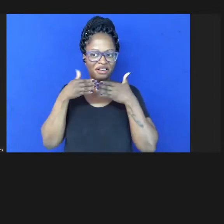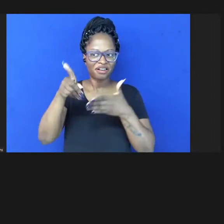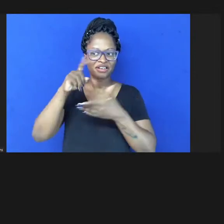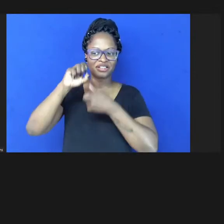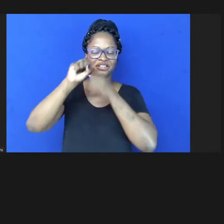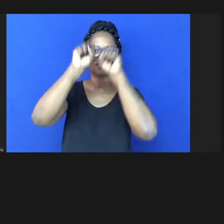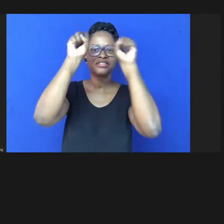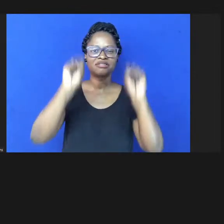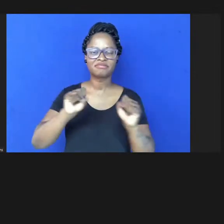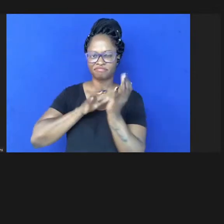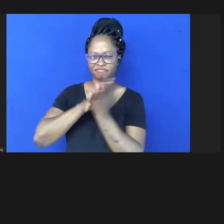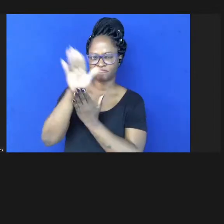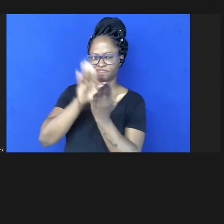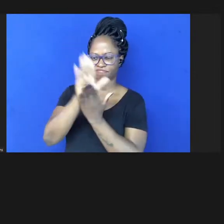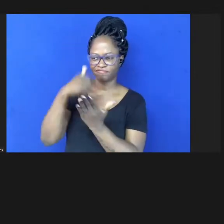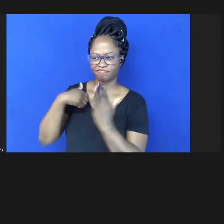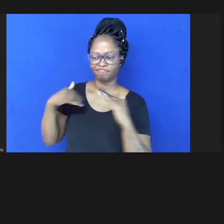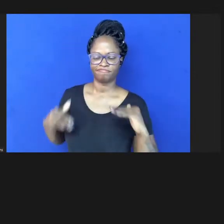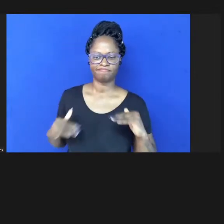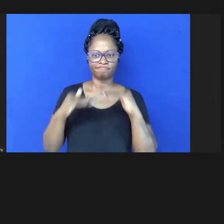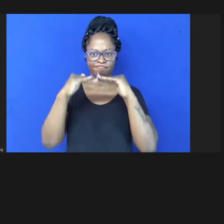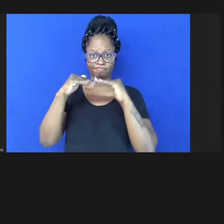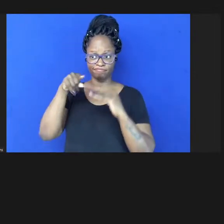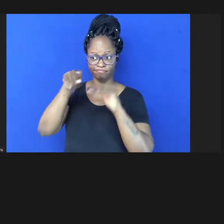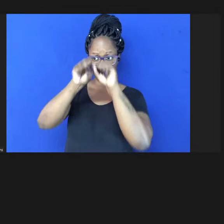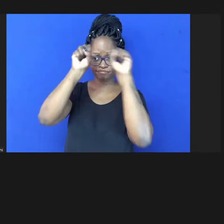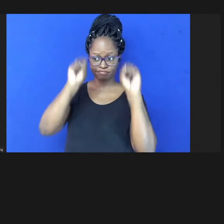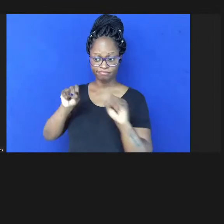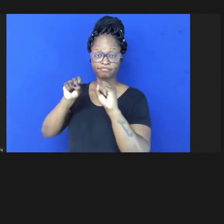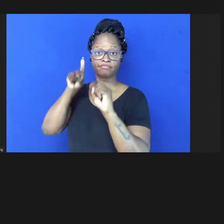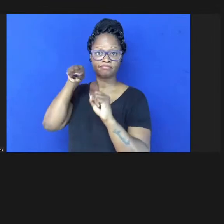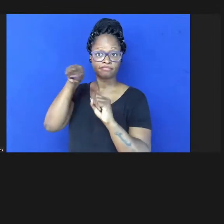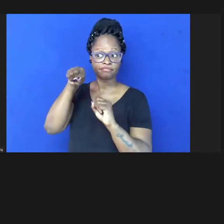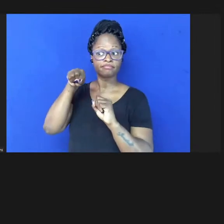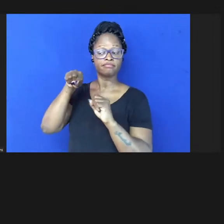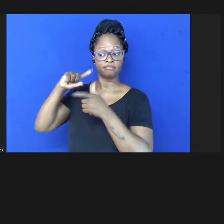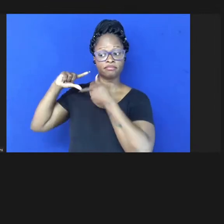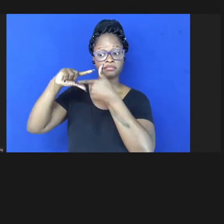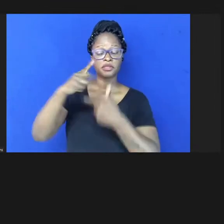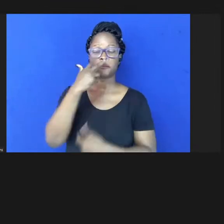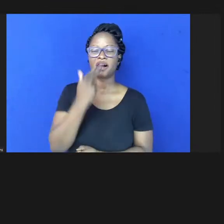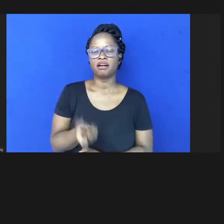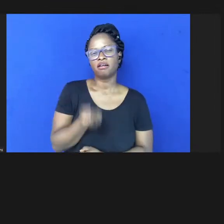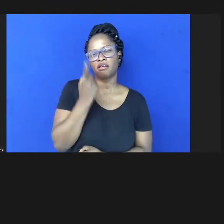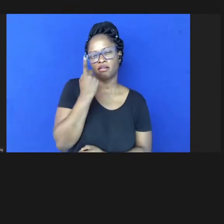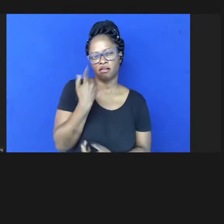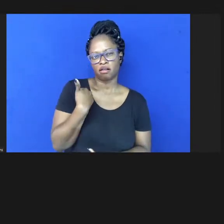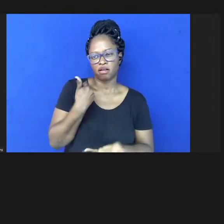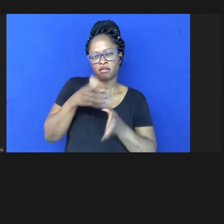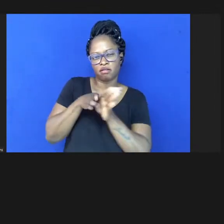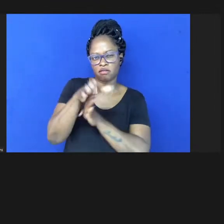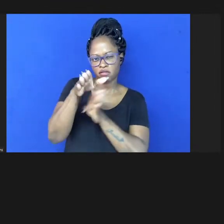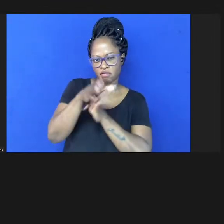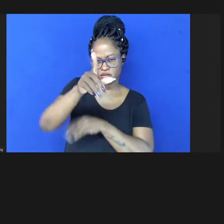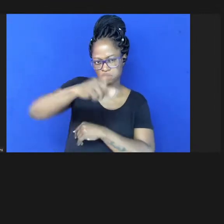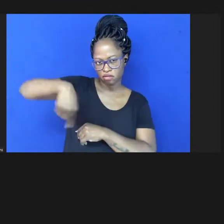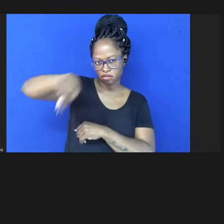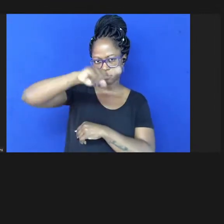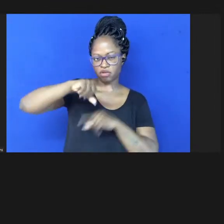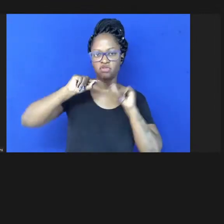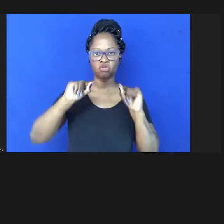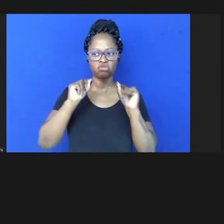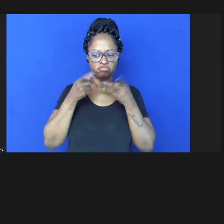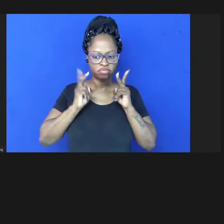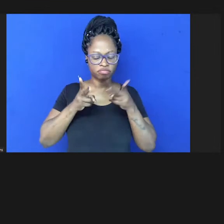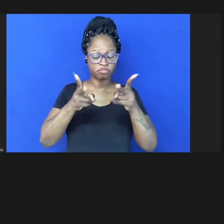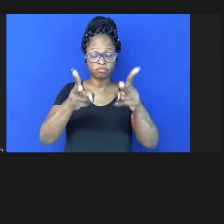publicação tradicional e parece estranho agora eu dar esse conselho que segue